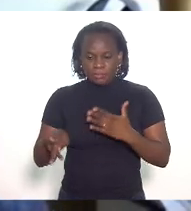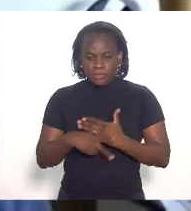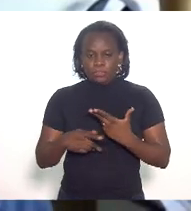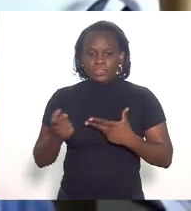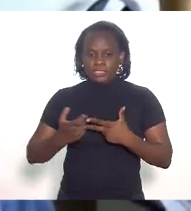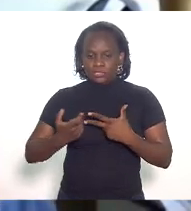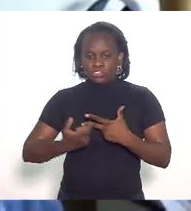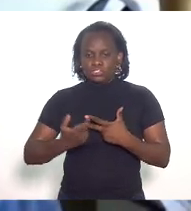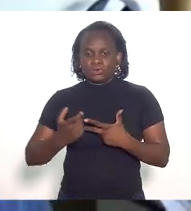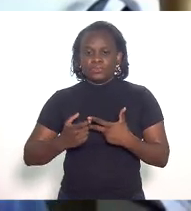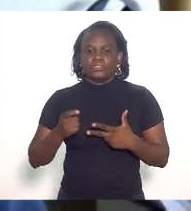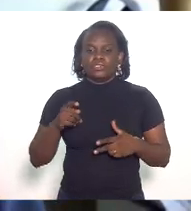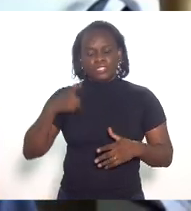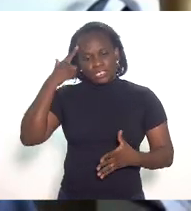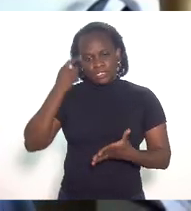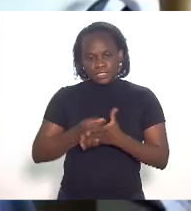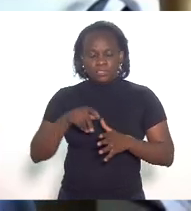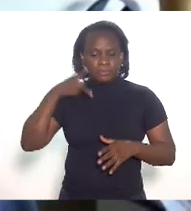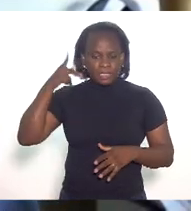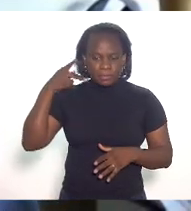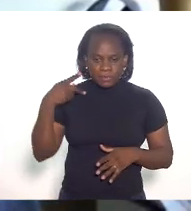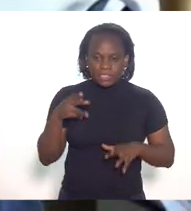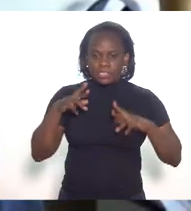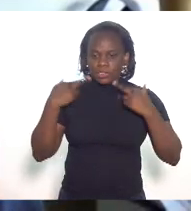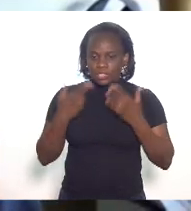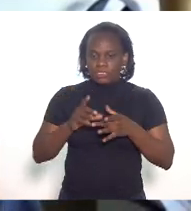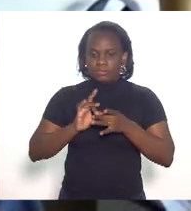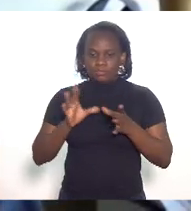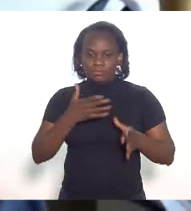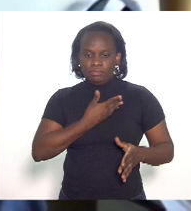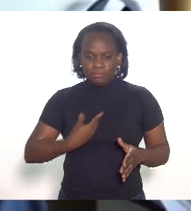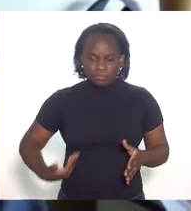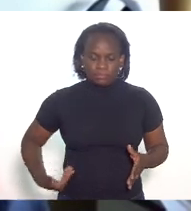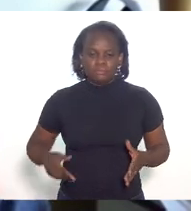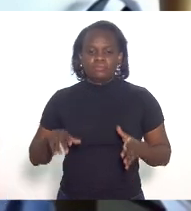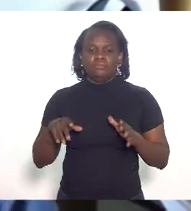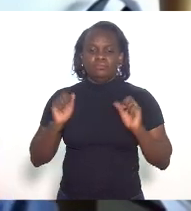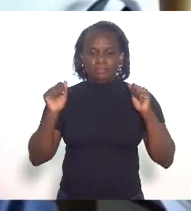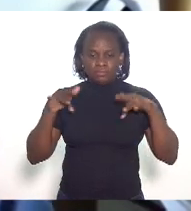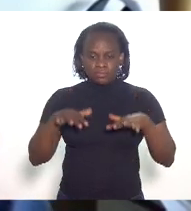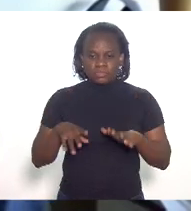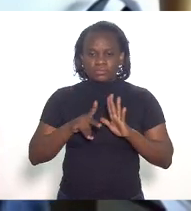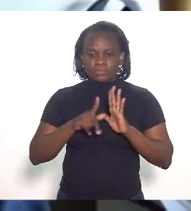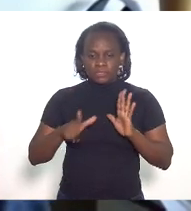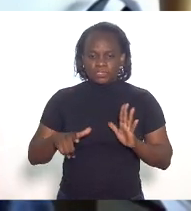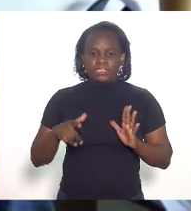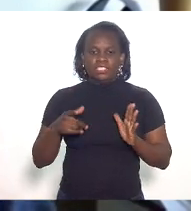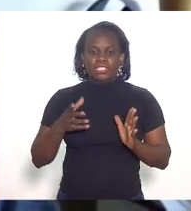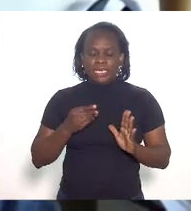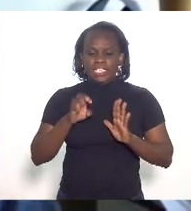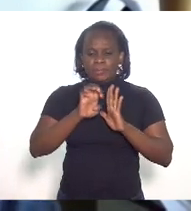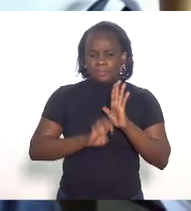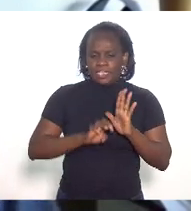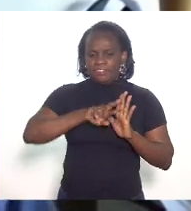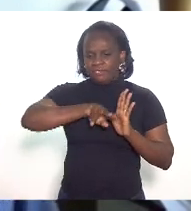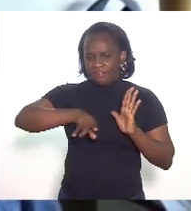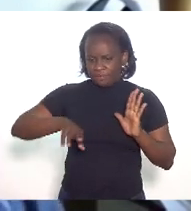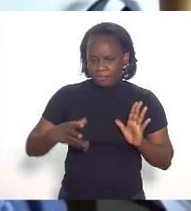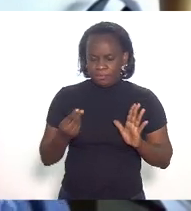que por decisão do Parlamento, em audiência pública, um projeto com muitas emendas,